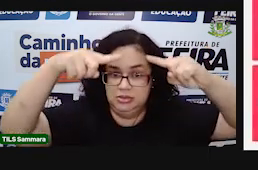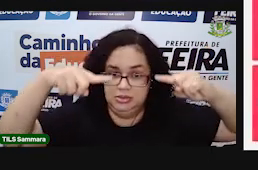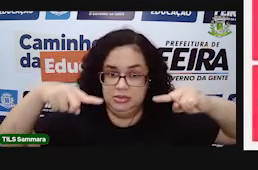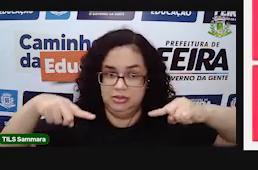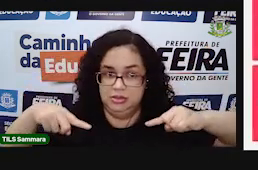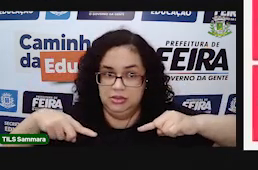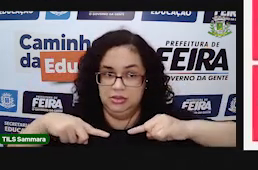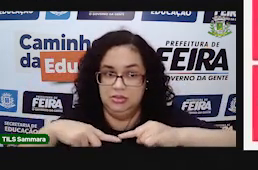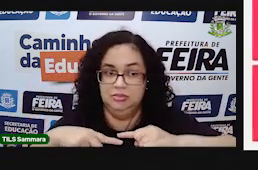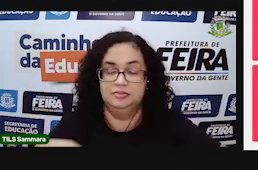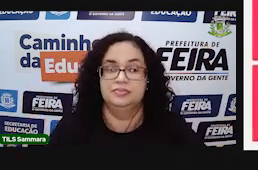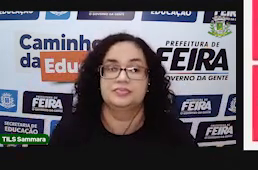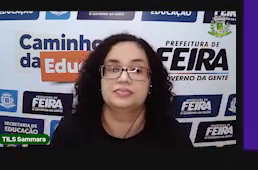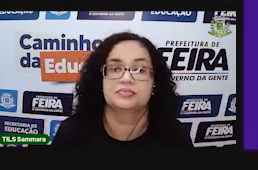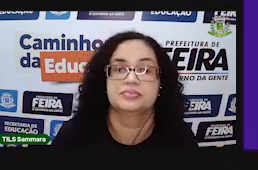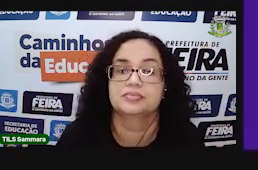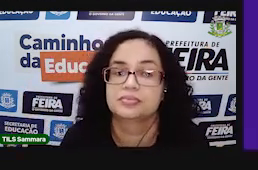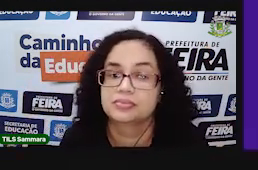triangular.